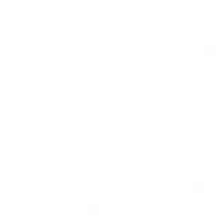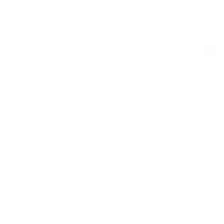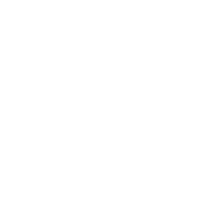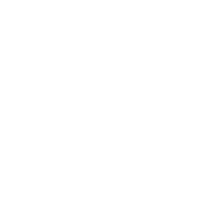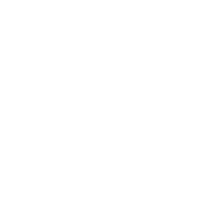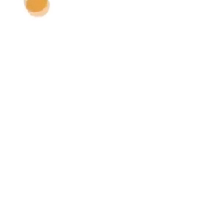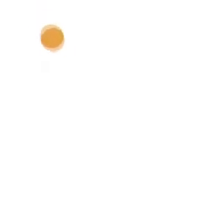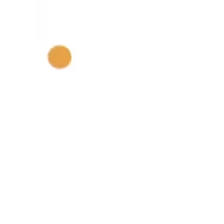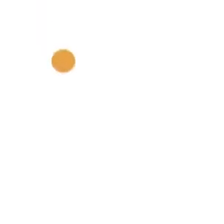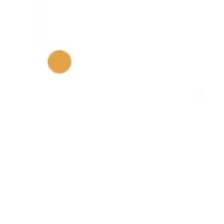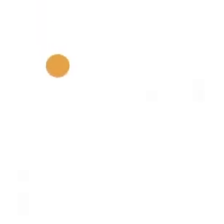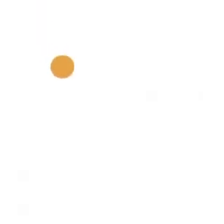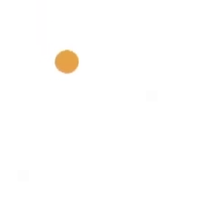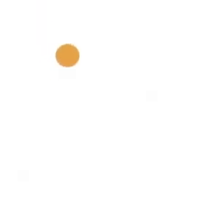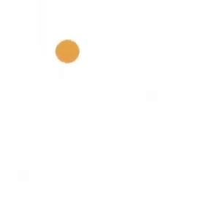tchau